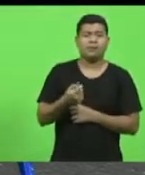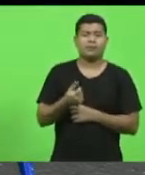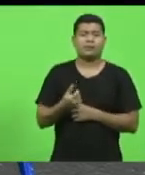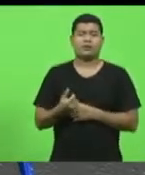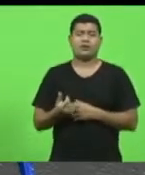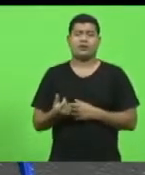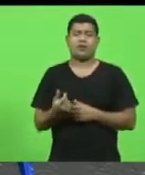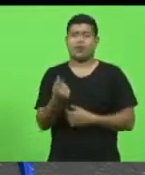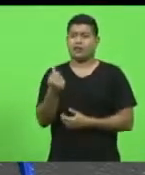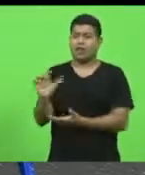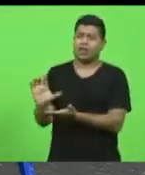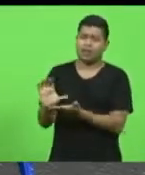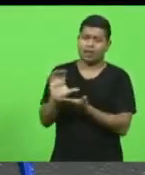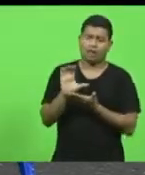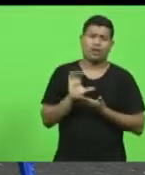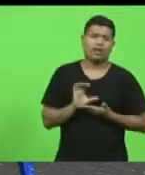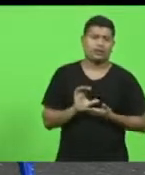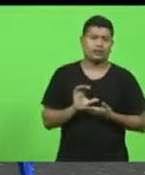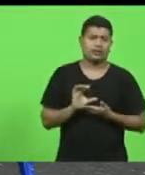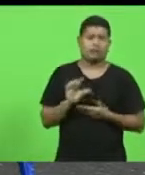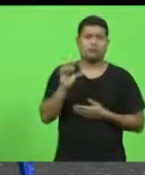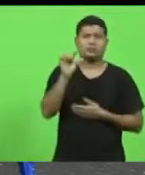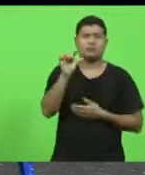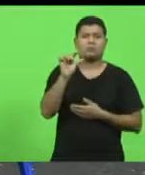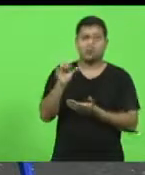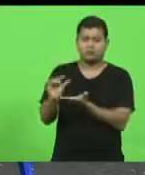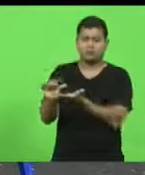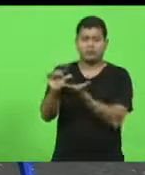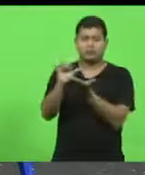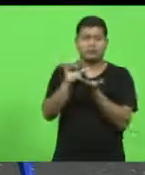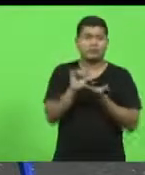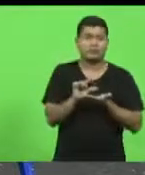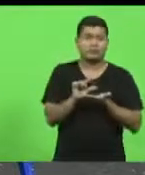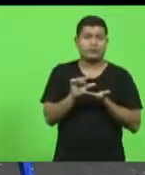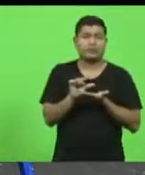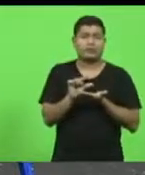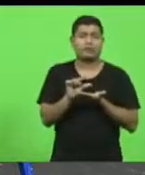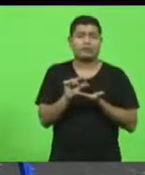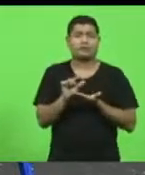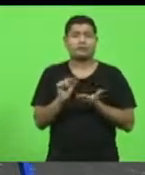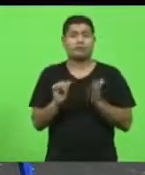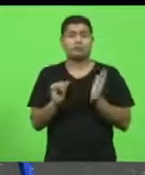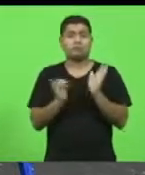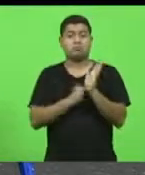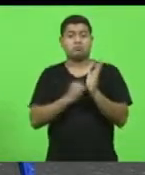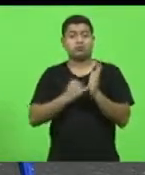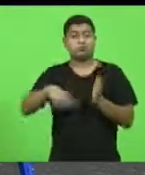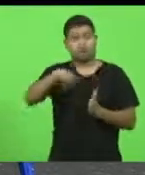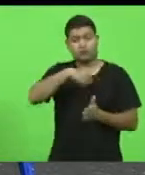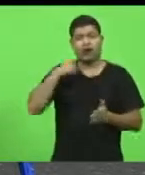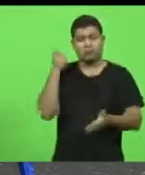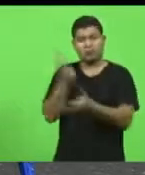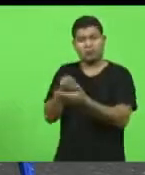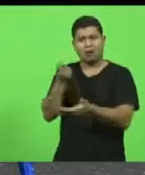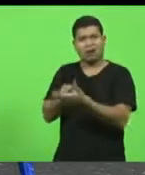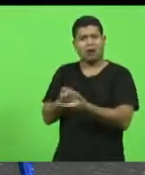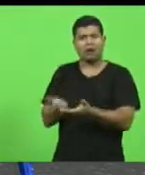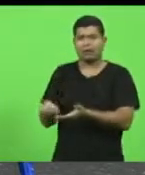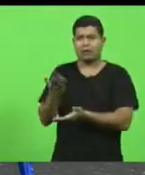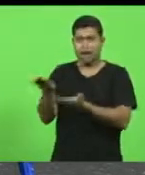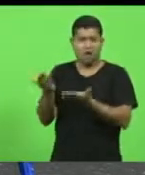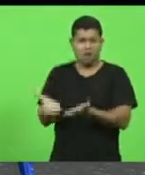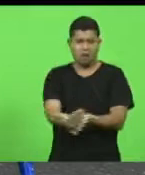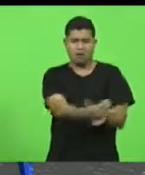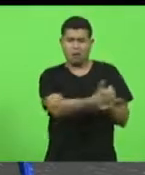recursos do retorno dos impostos que nós pagamos. Então, nós